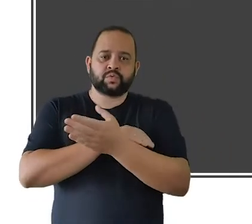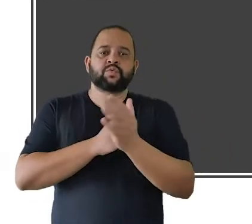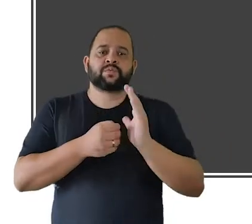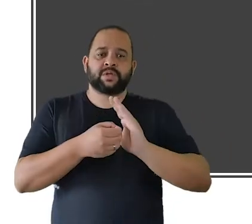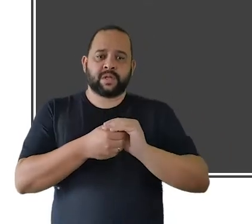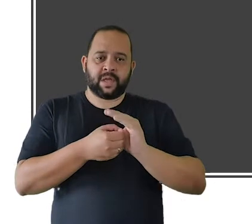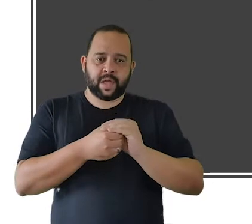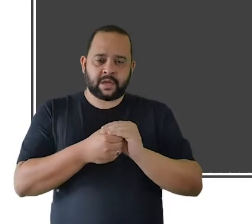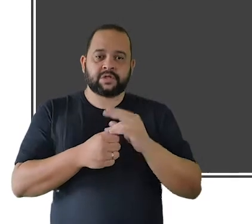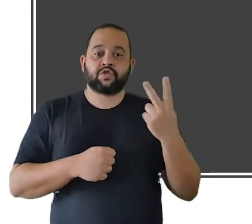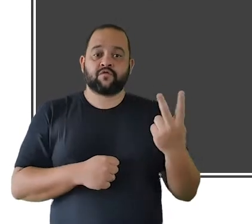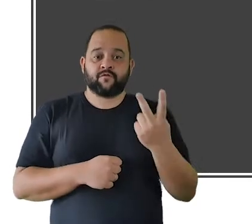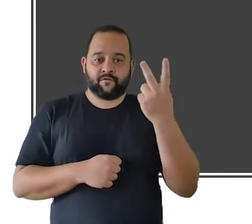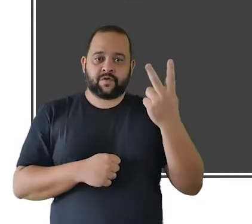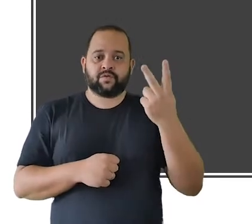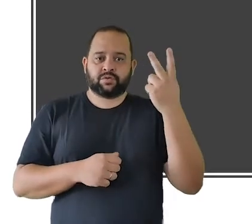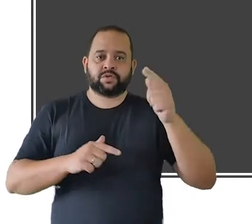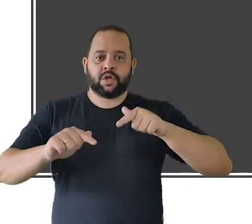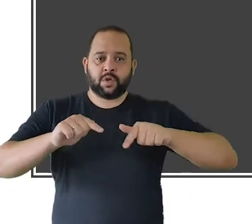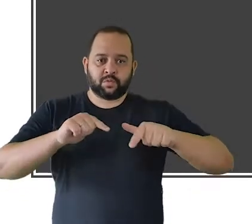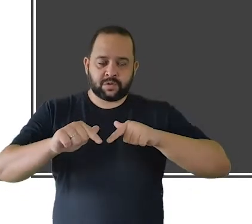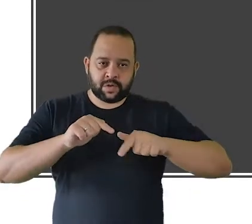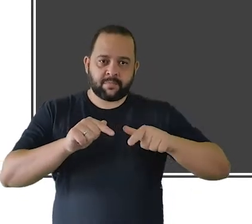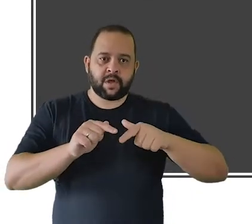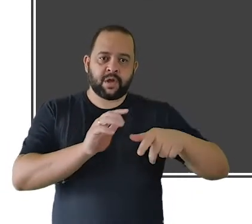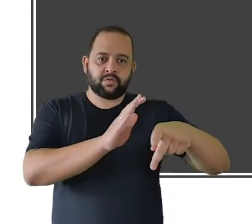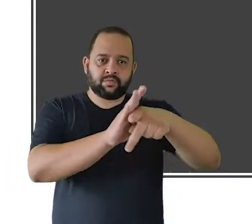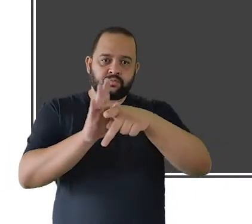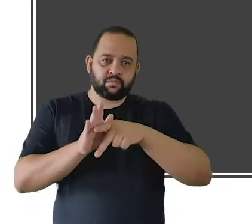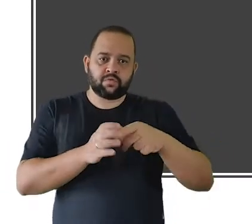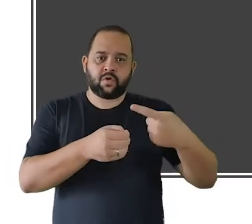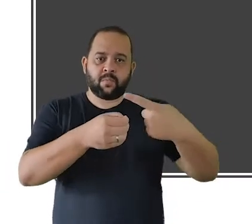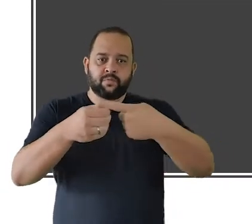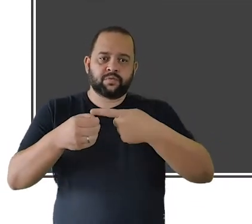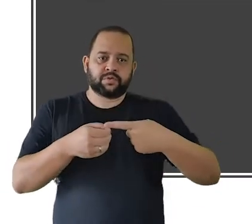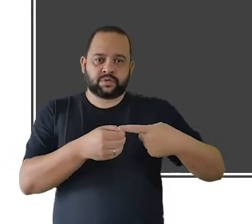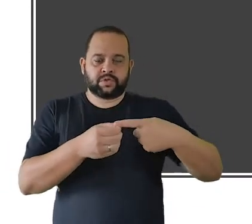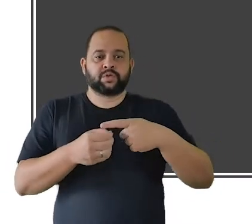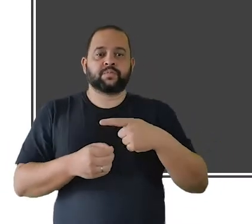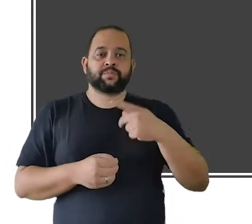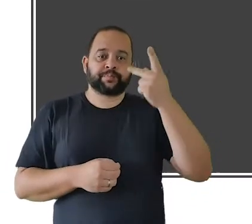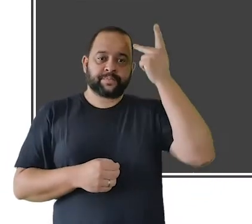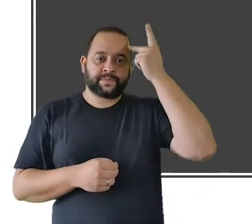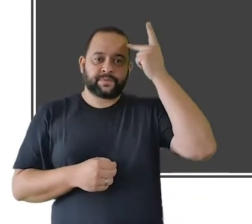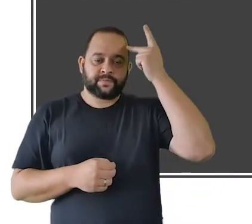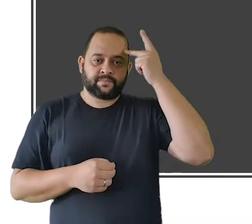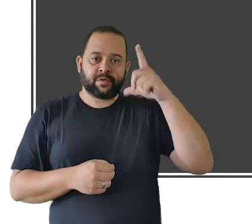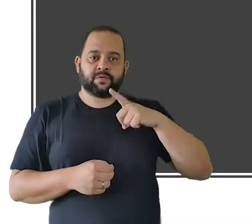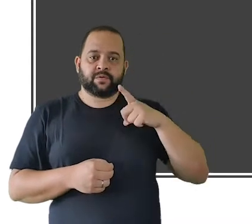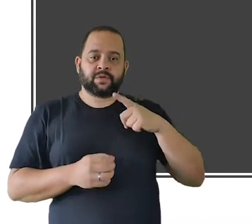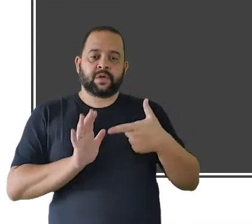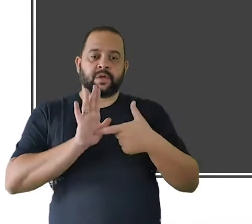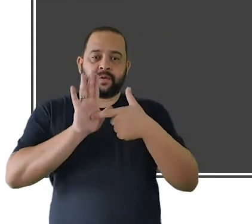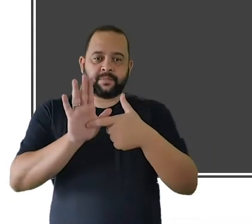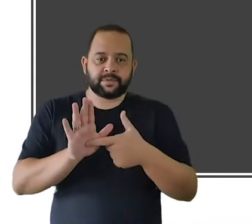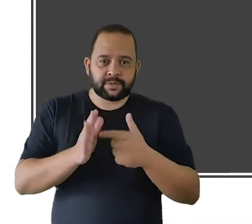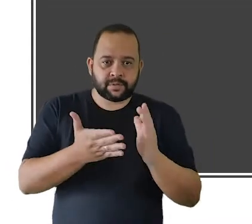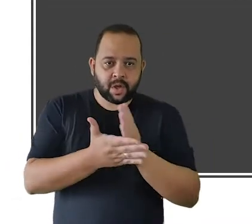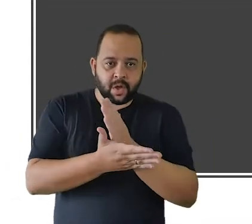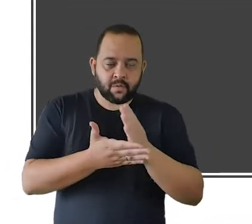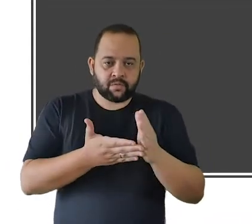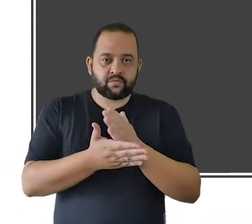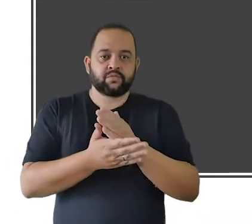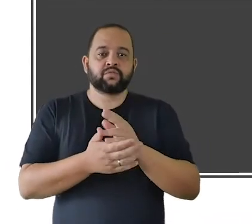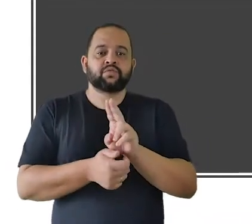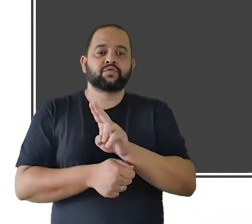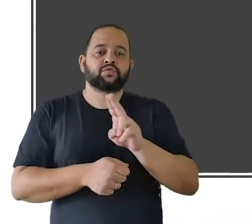valorizar a produção do interior de São Paulo e trazer para cá alguns dos